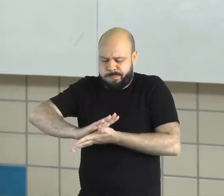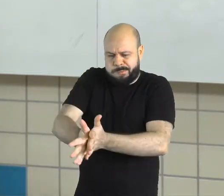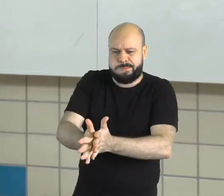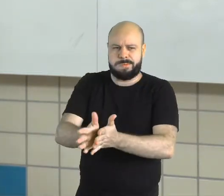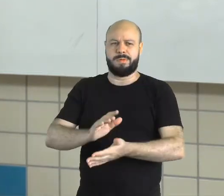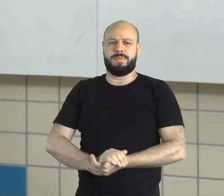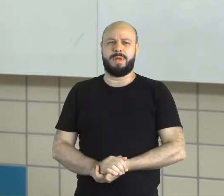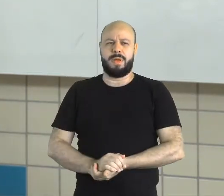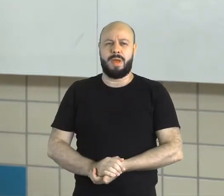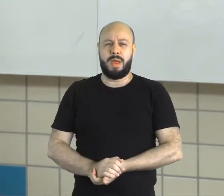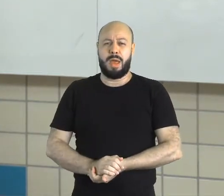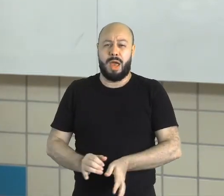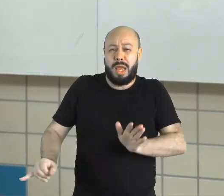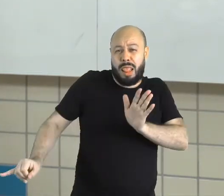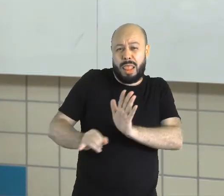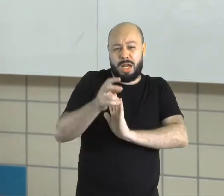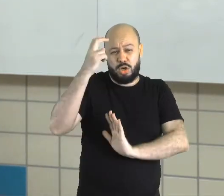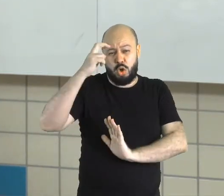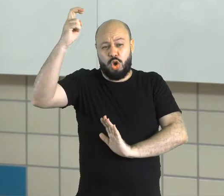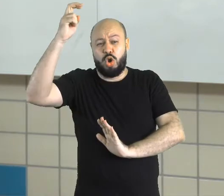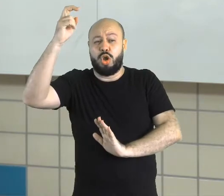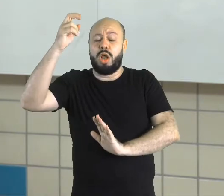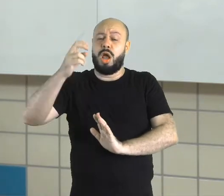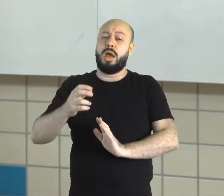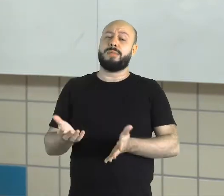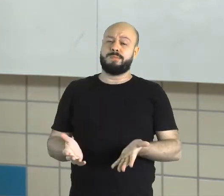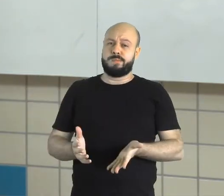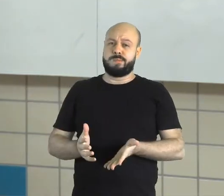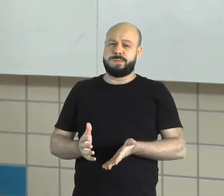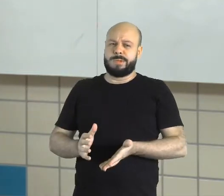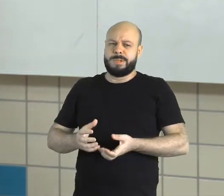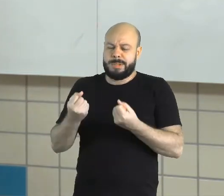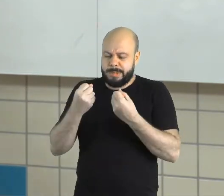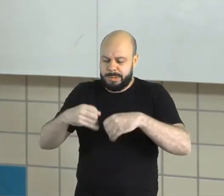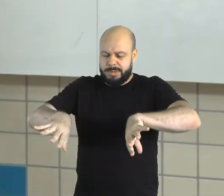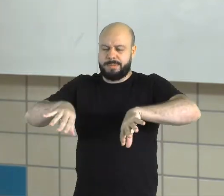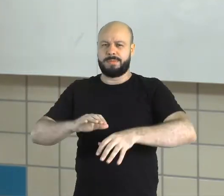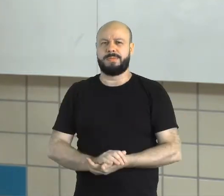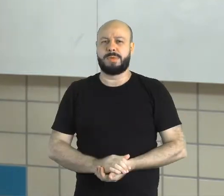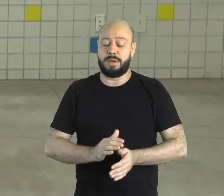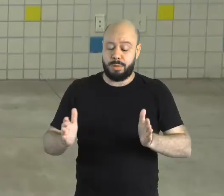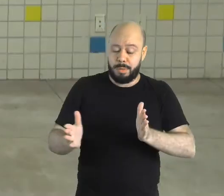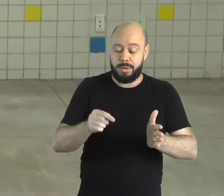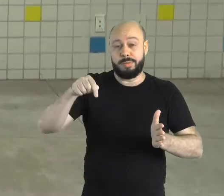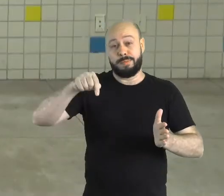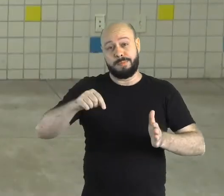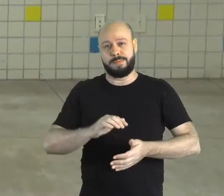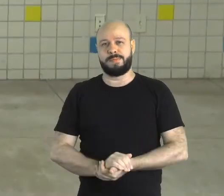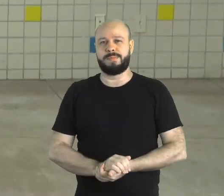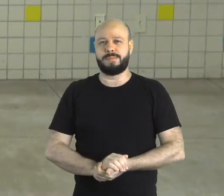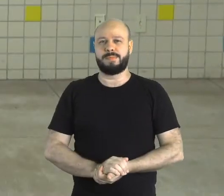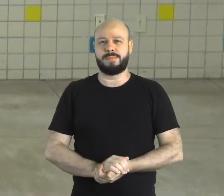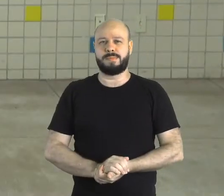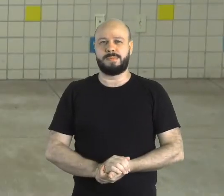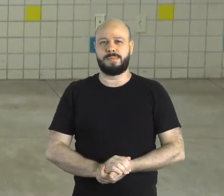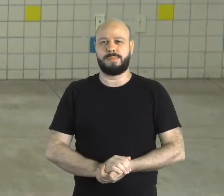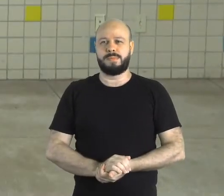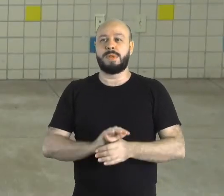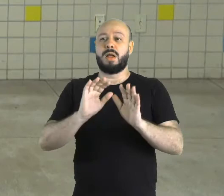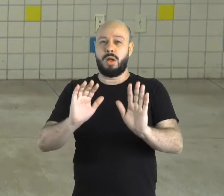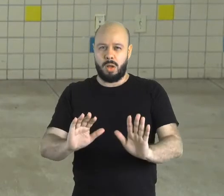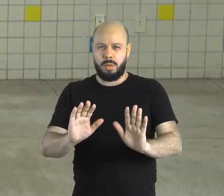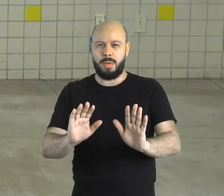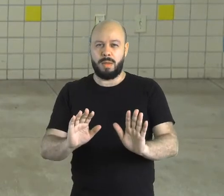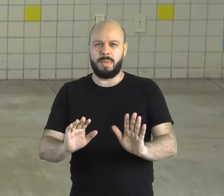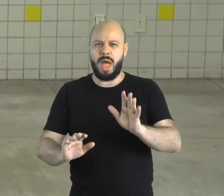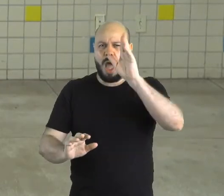a sua identidade cultural que cada pessoa daquela tinha durante aquele período. Bom, gente, diante disso tudo, não vamos colocar